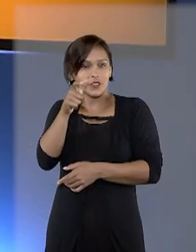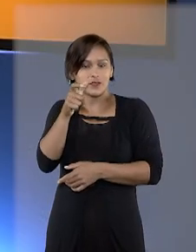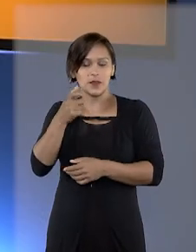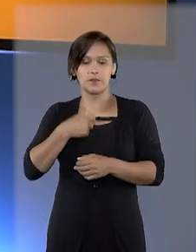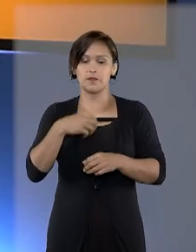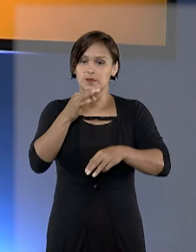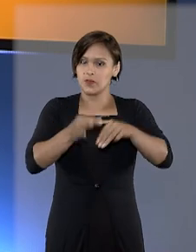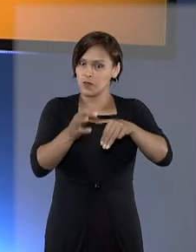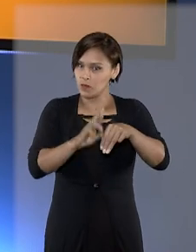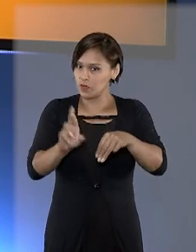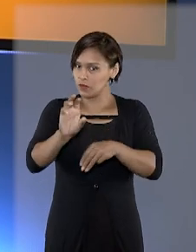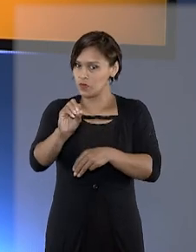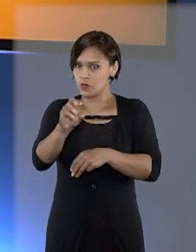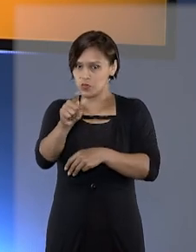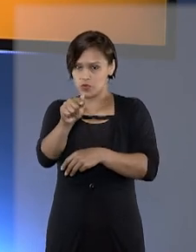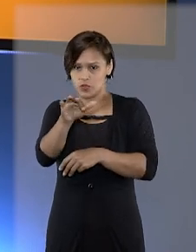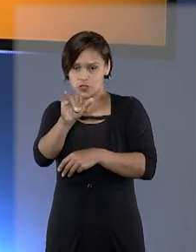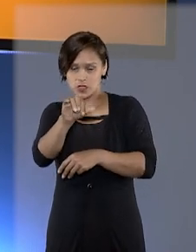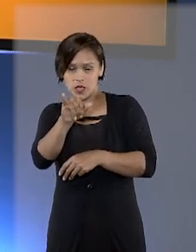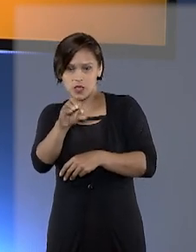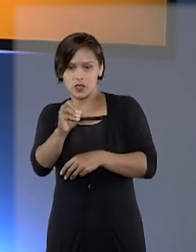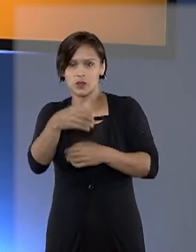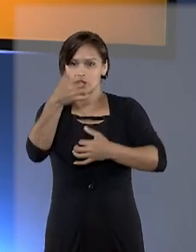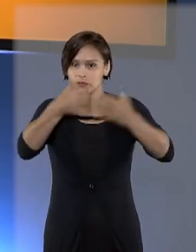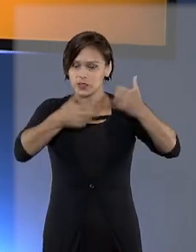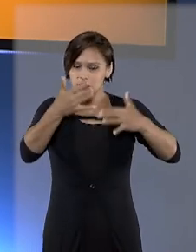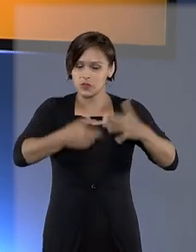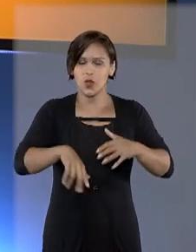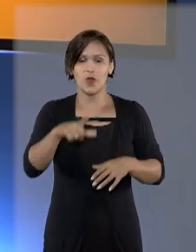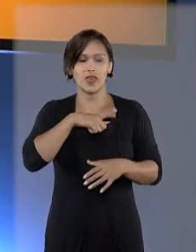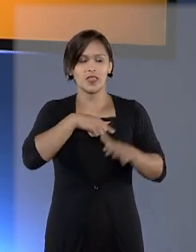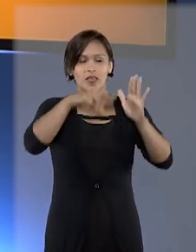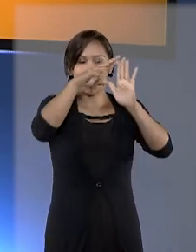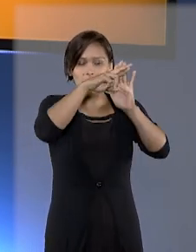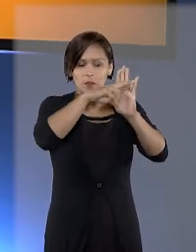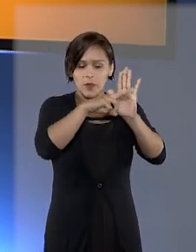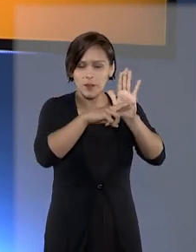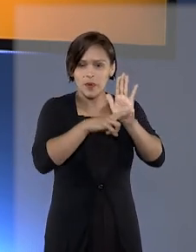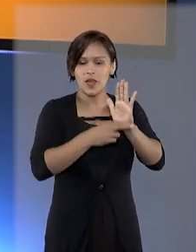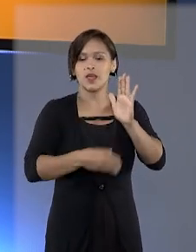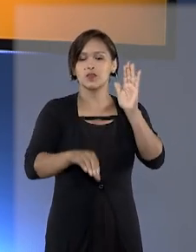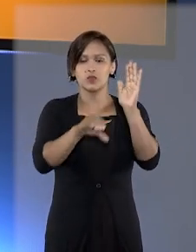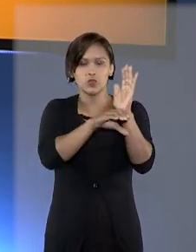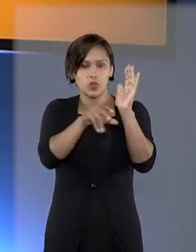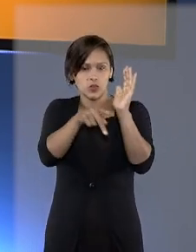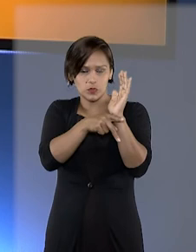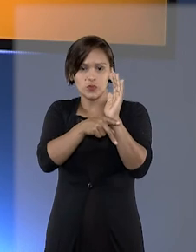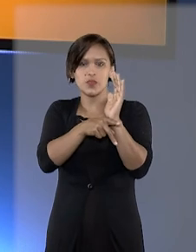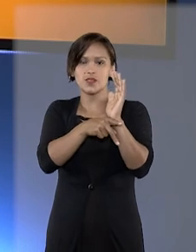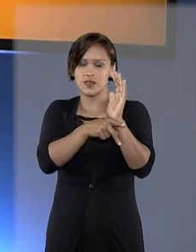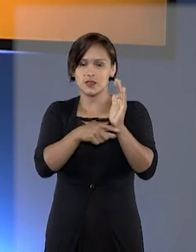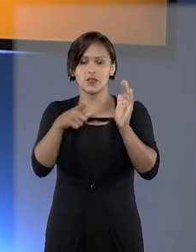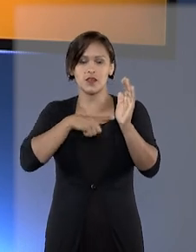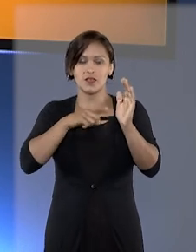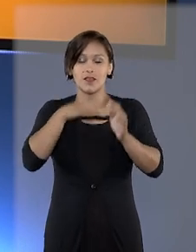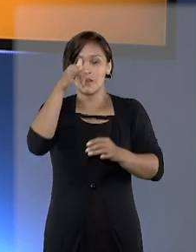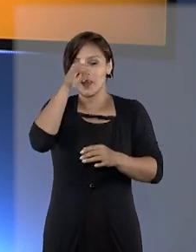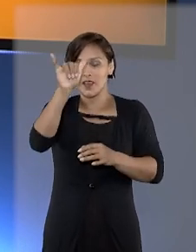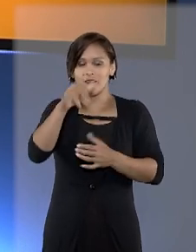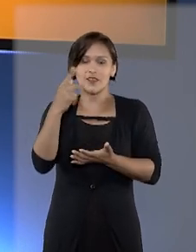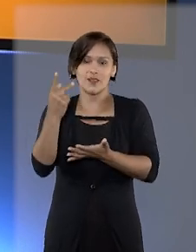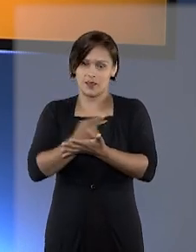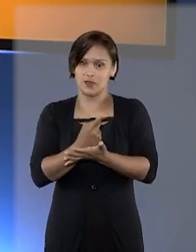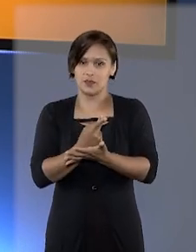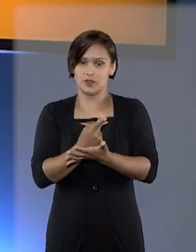O ministro Rogério Schietti Cruz explicou que existem regras previstas no Código de Processo Penal para evitar